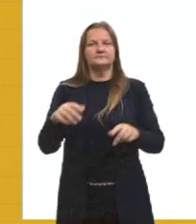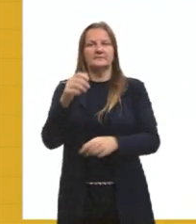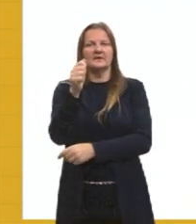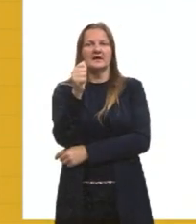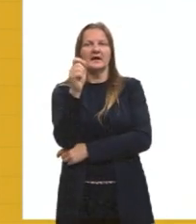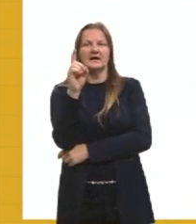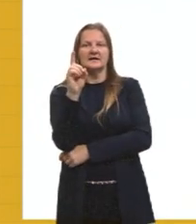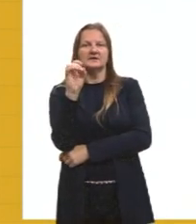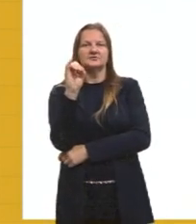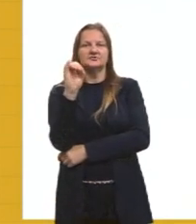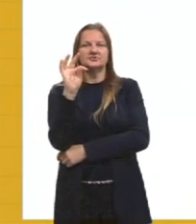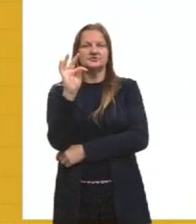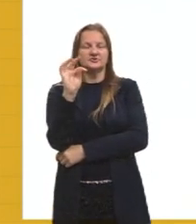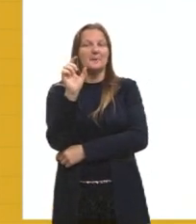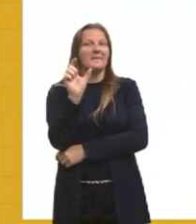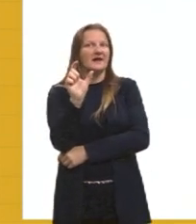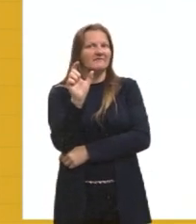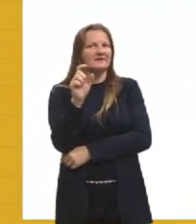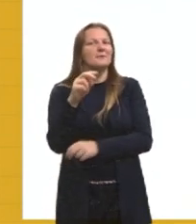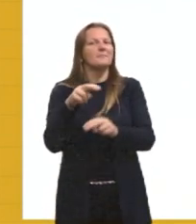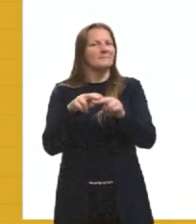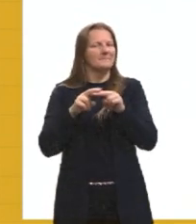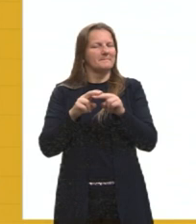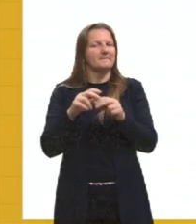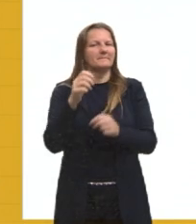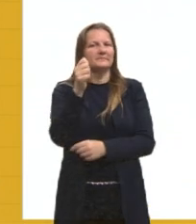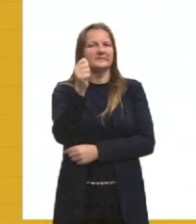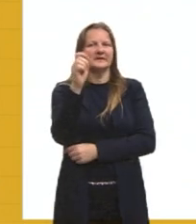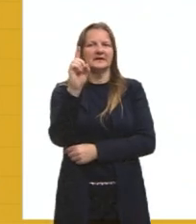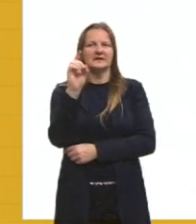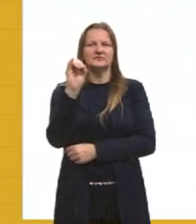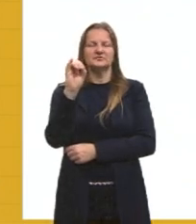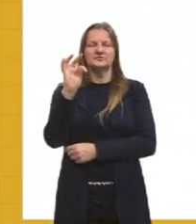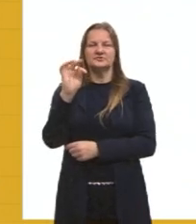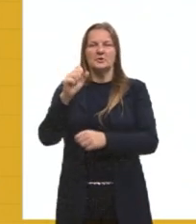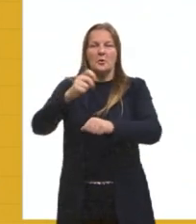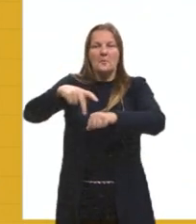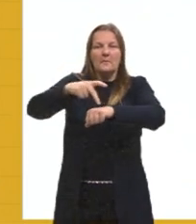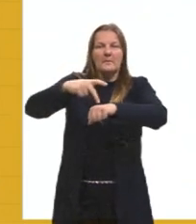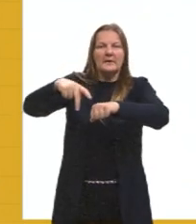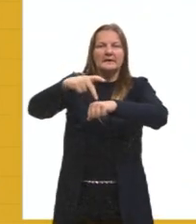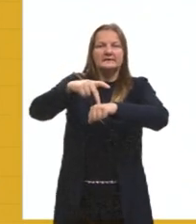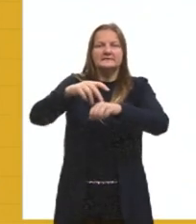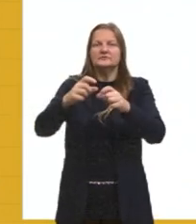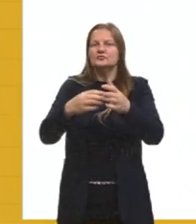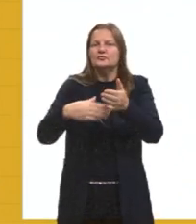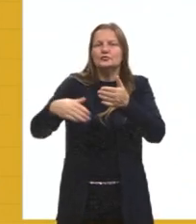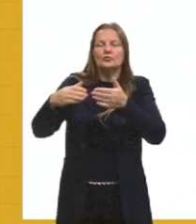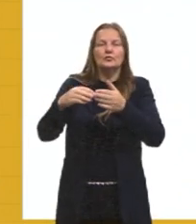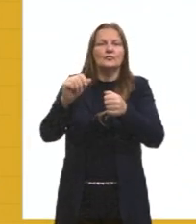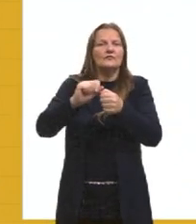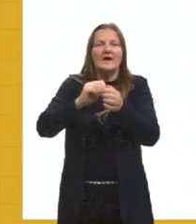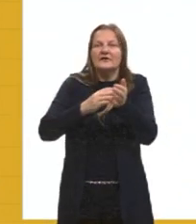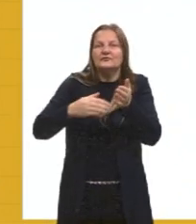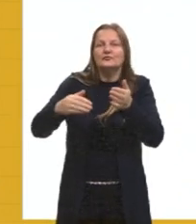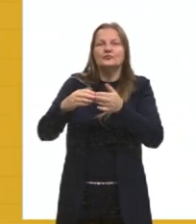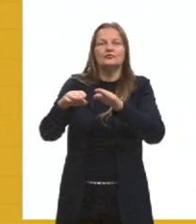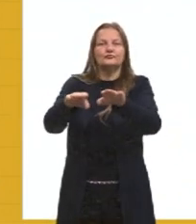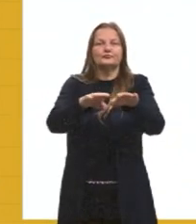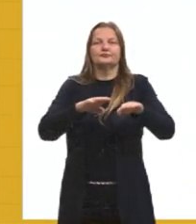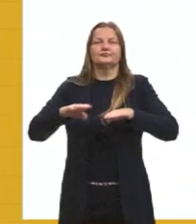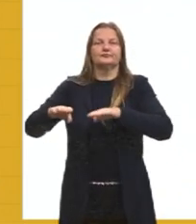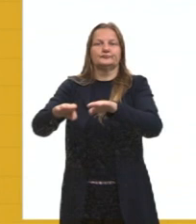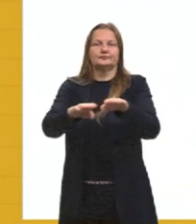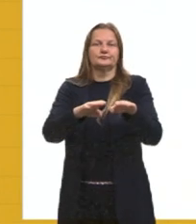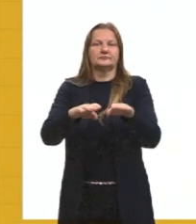Que pode aparecer na tua prova. Um país inteiro, ele não consegue produzir tudo igualmente, agorizado? Ele